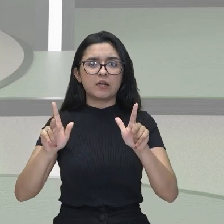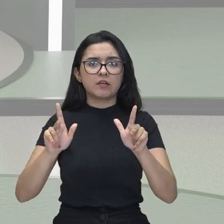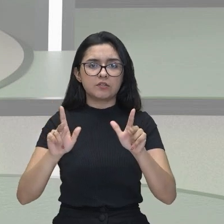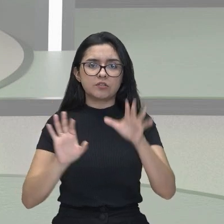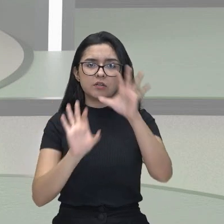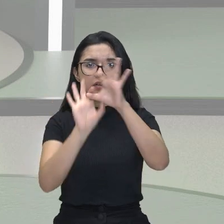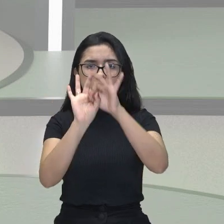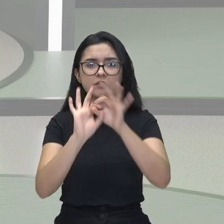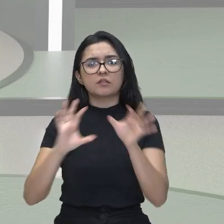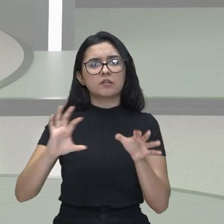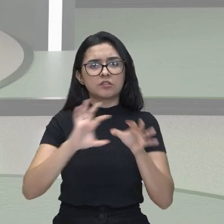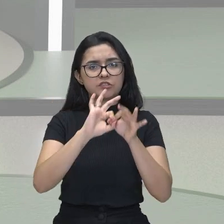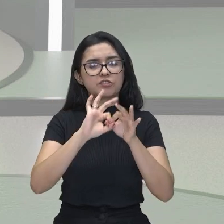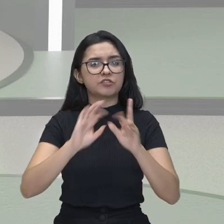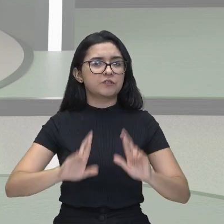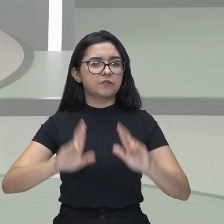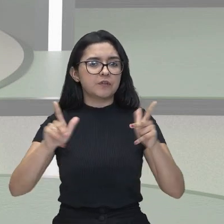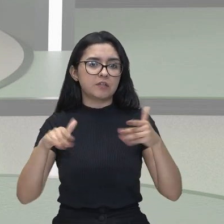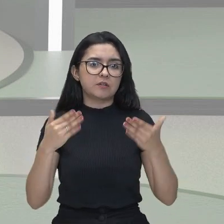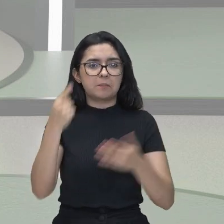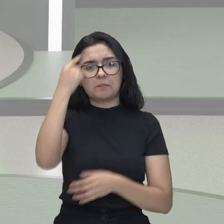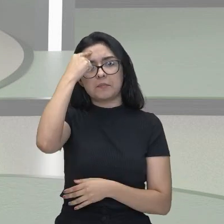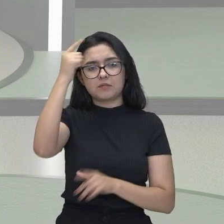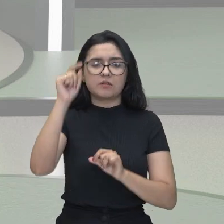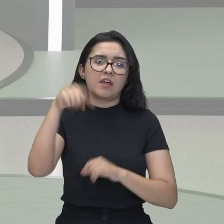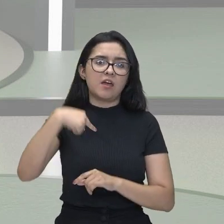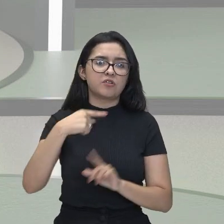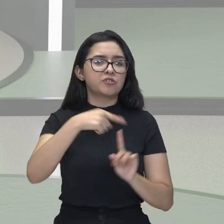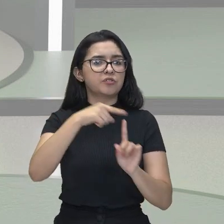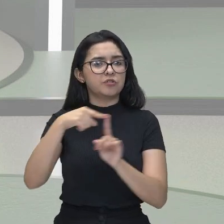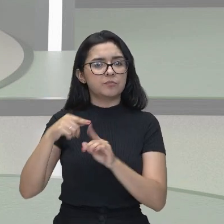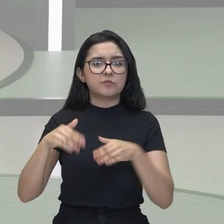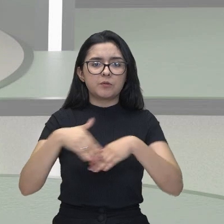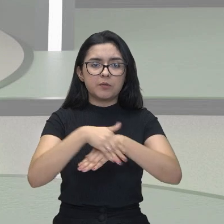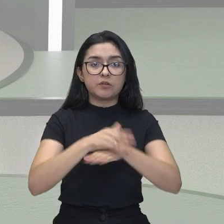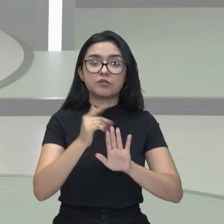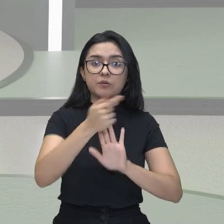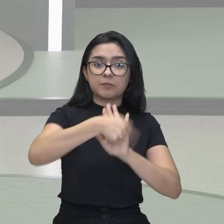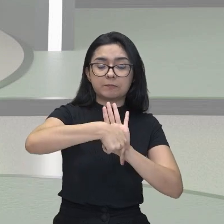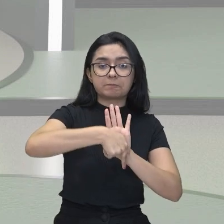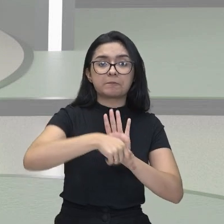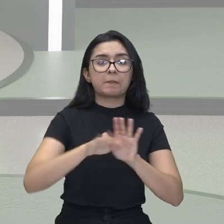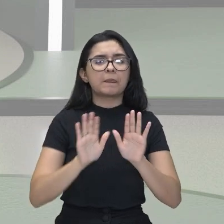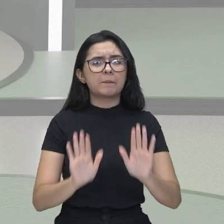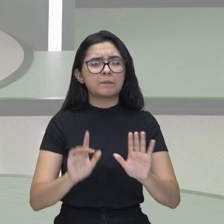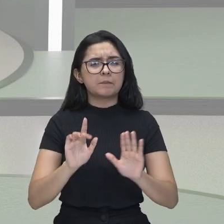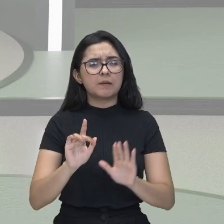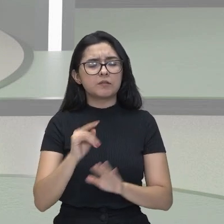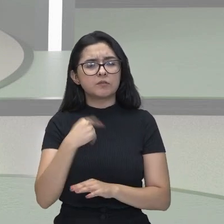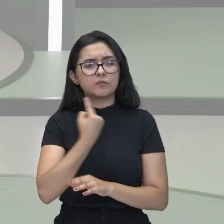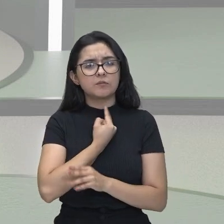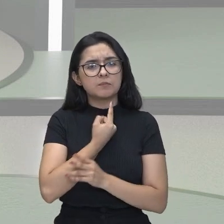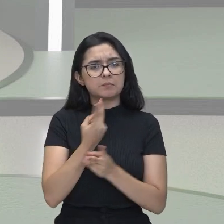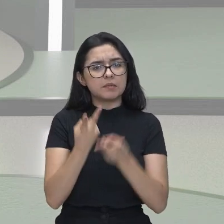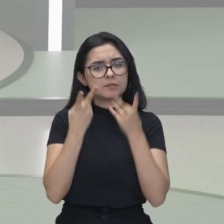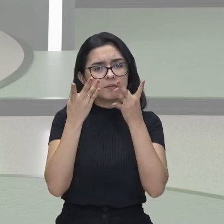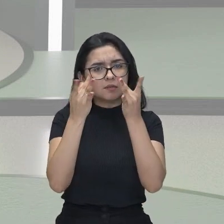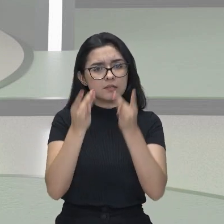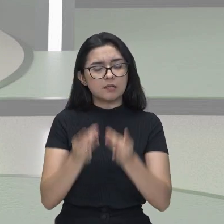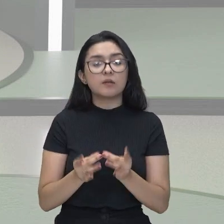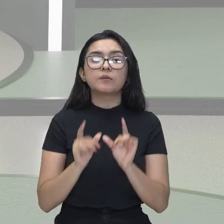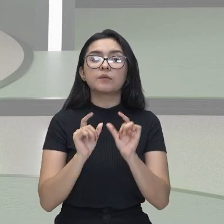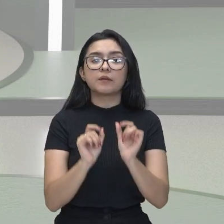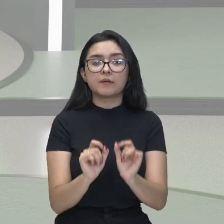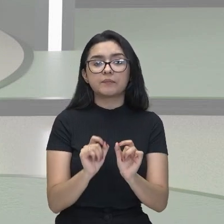então eu já penso que é isomeria geométrica. E se a gente perceber, mais um detalhe, a gente vai perceber